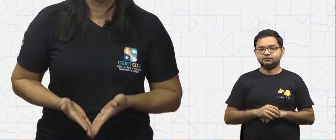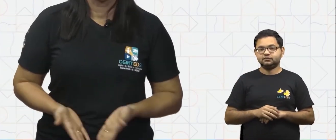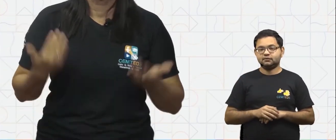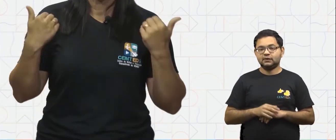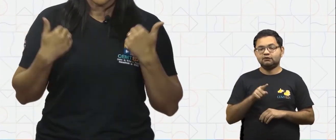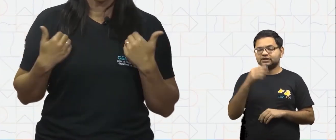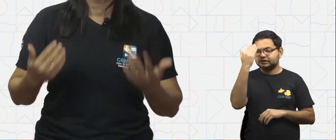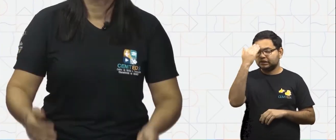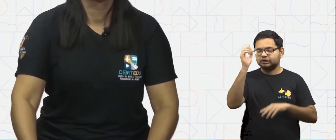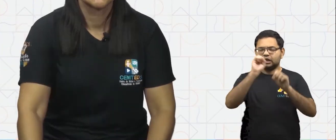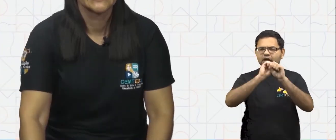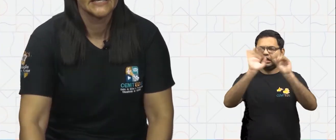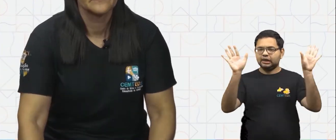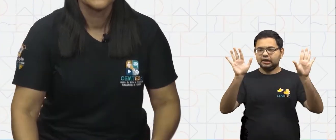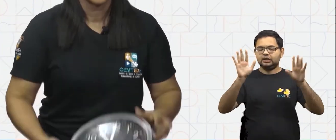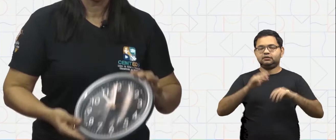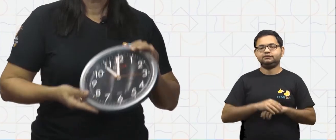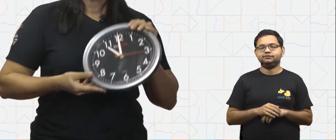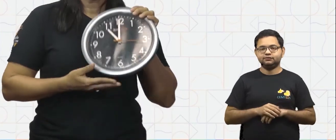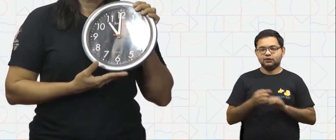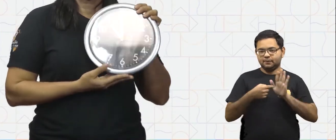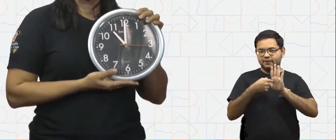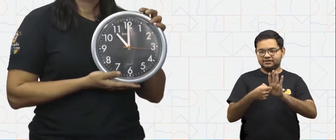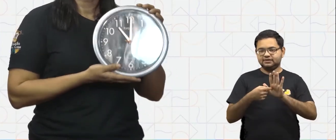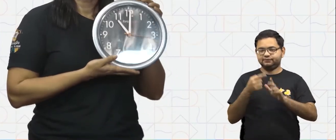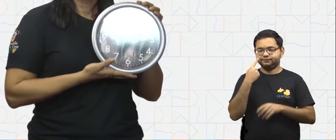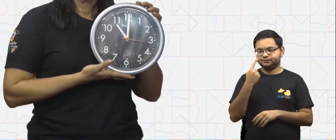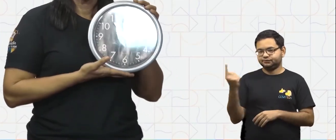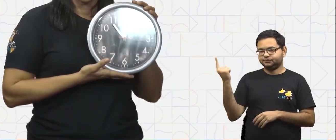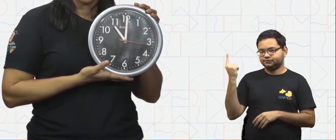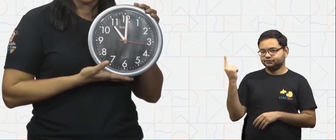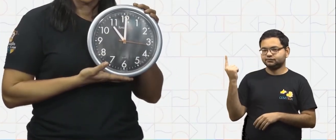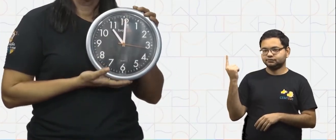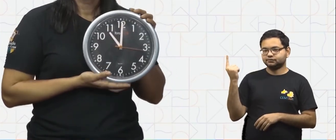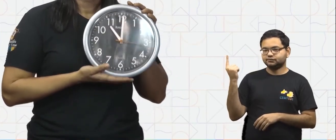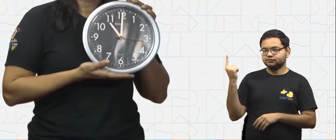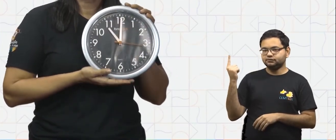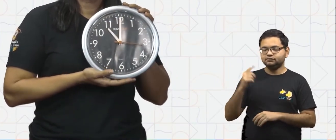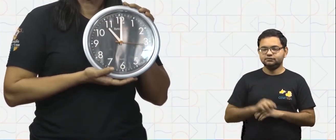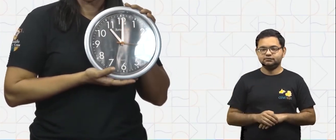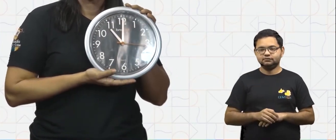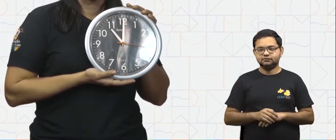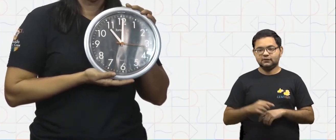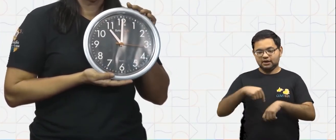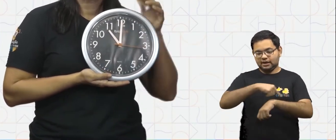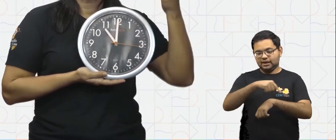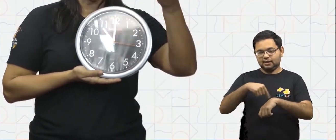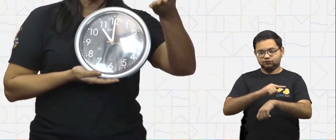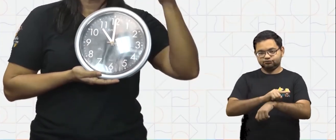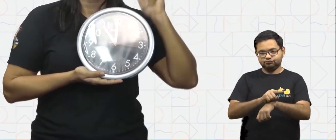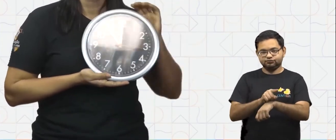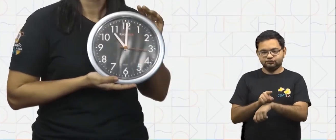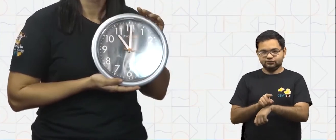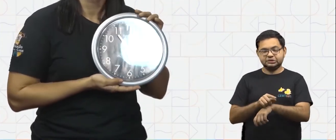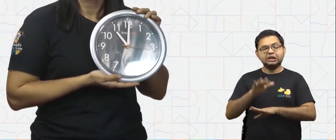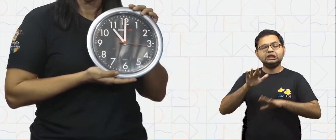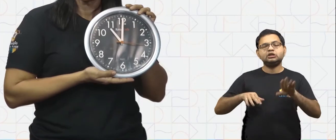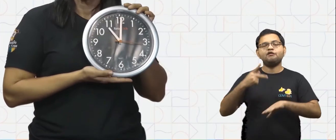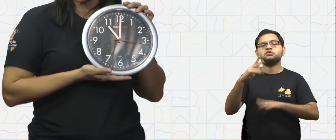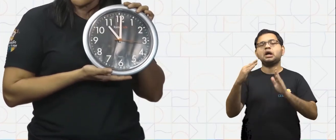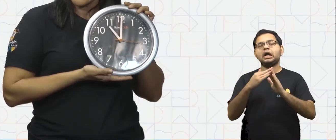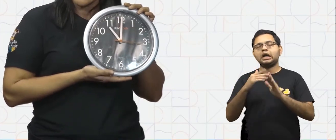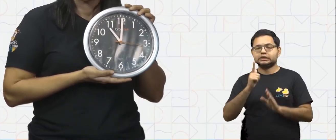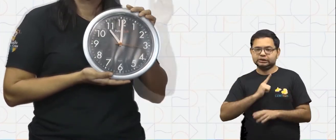entender melhor, eu trouxe aqui esse relógio analógico, que você talvez até tenha um